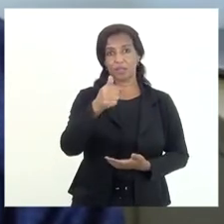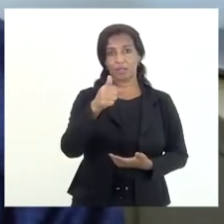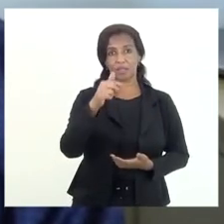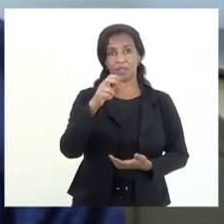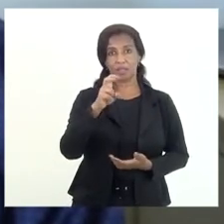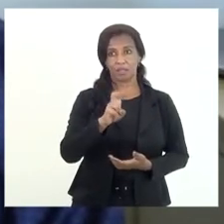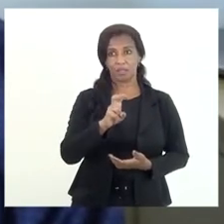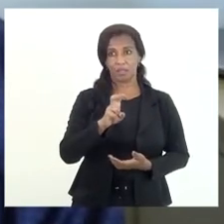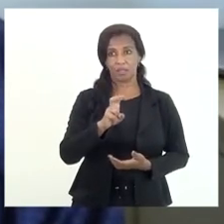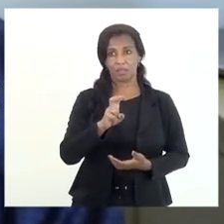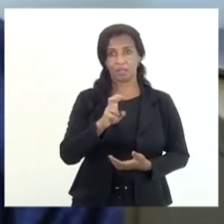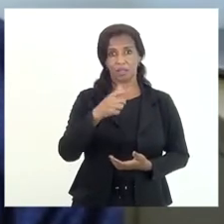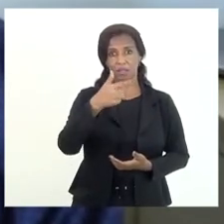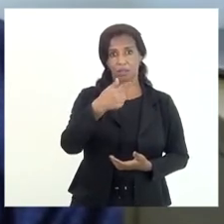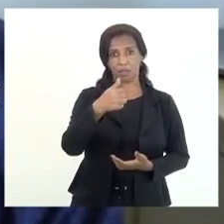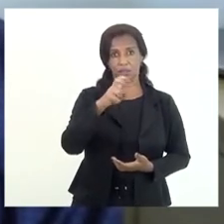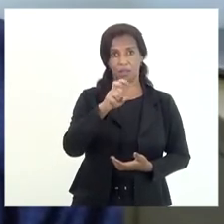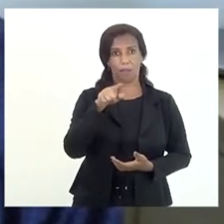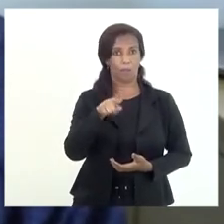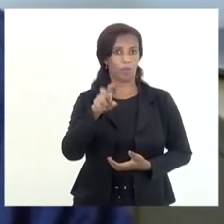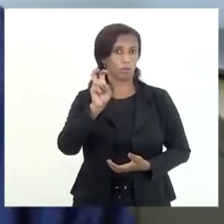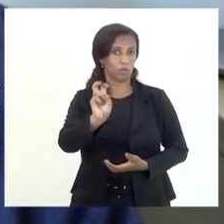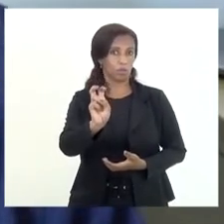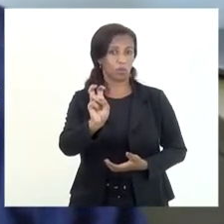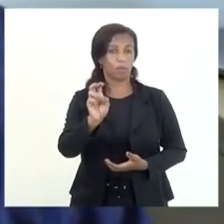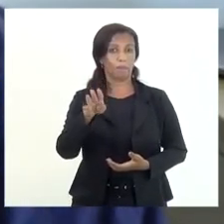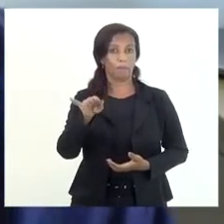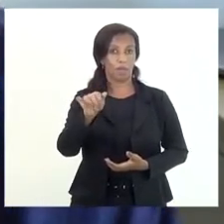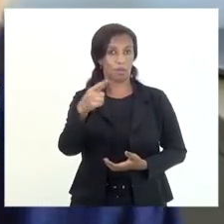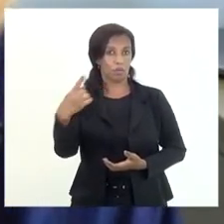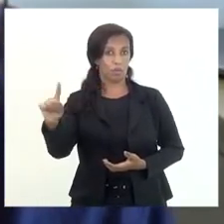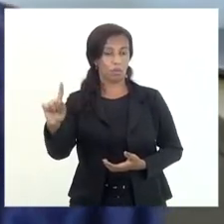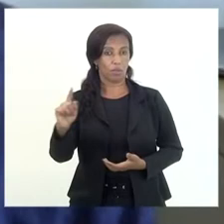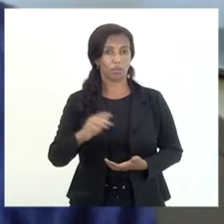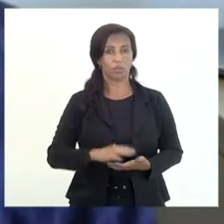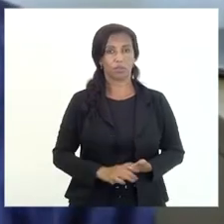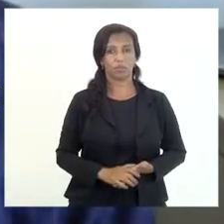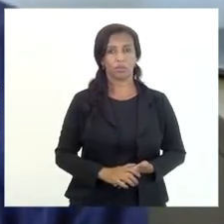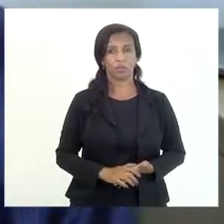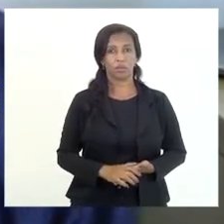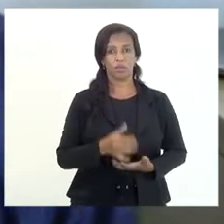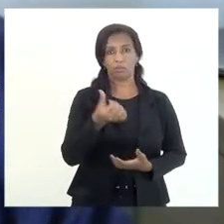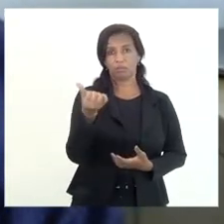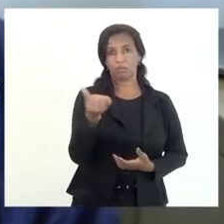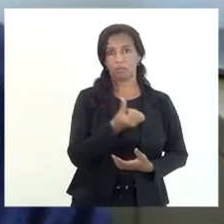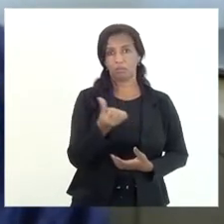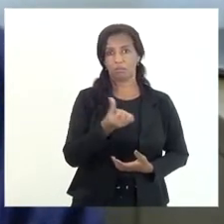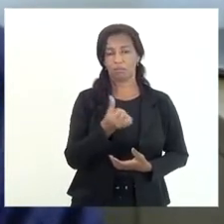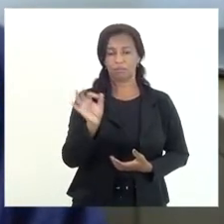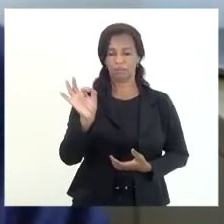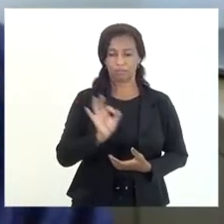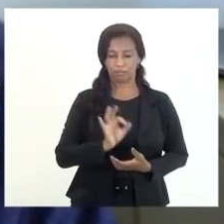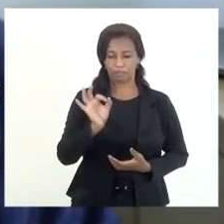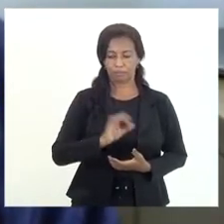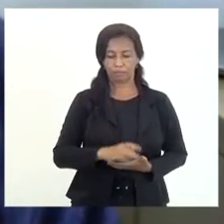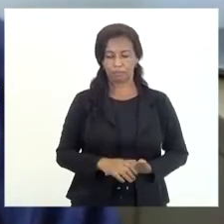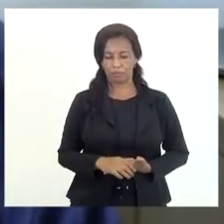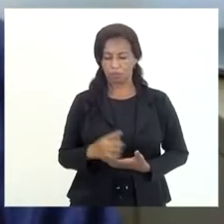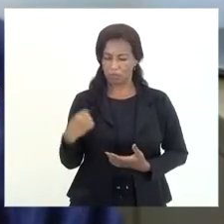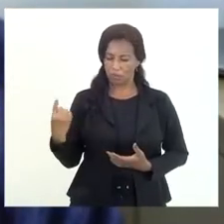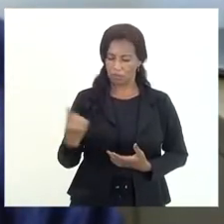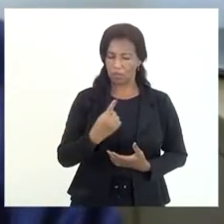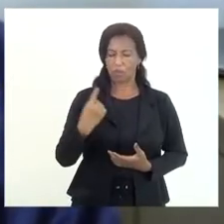,5 bilhões são 66% então nós teremos